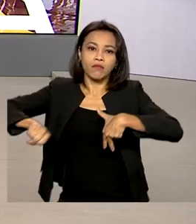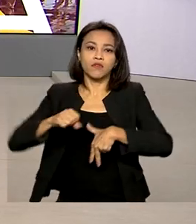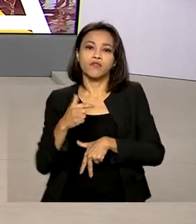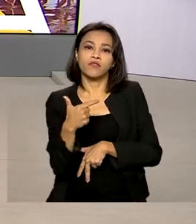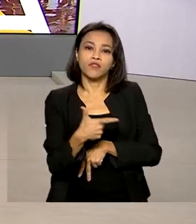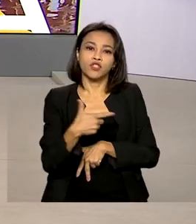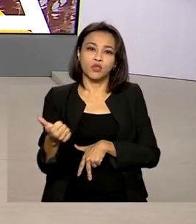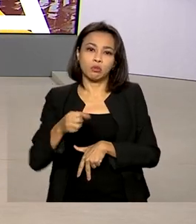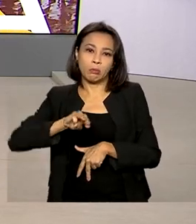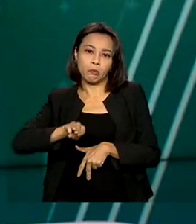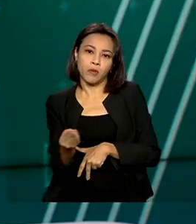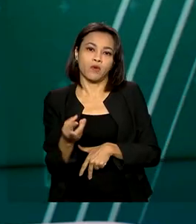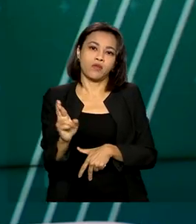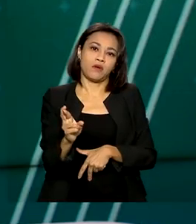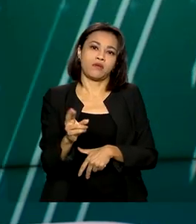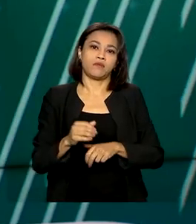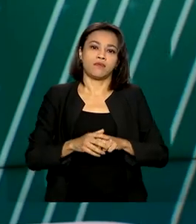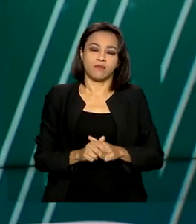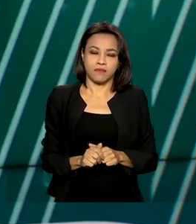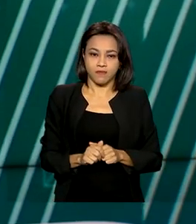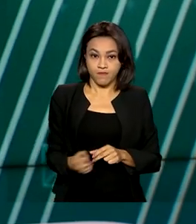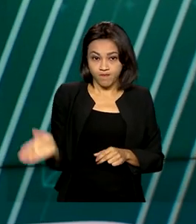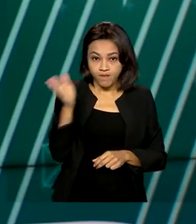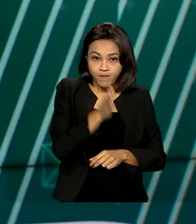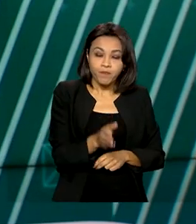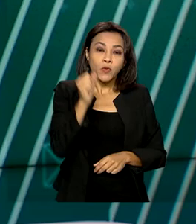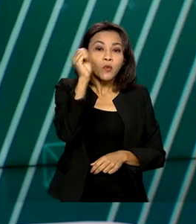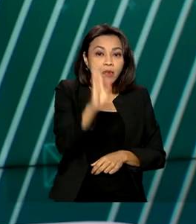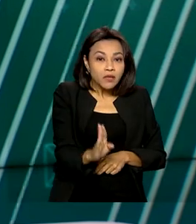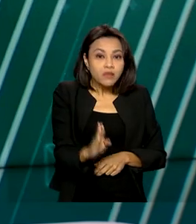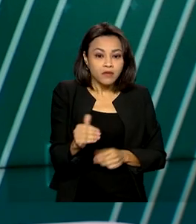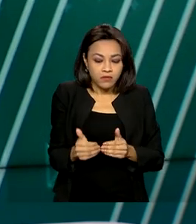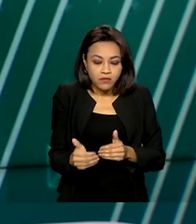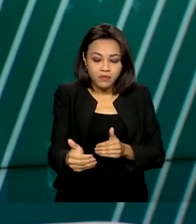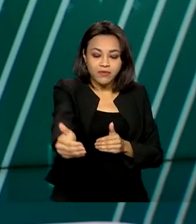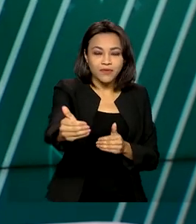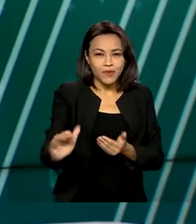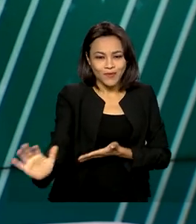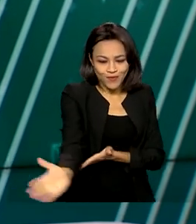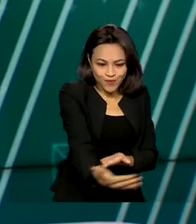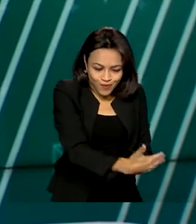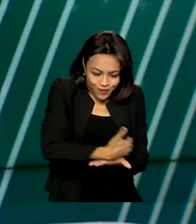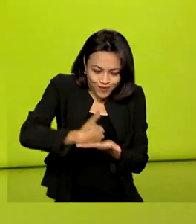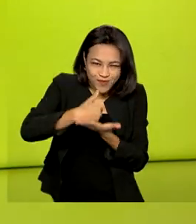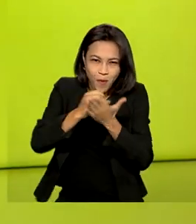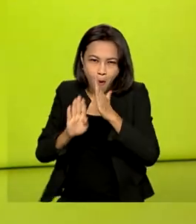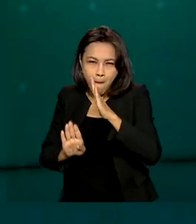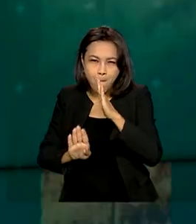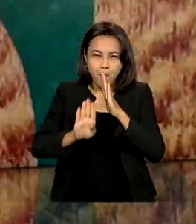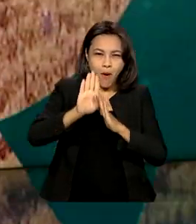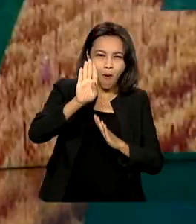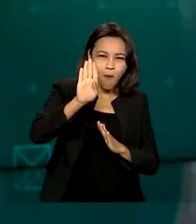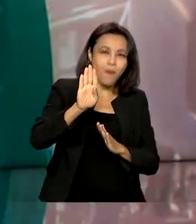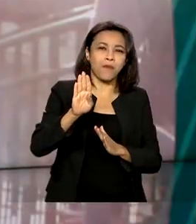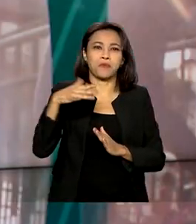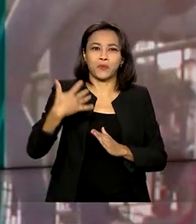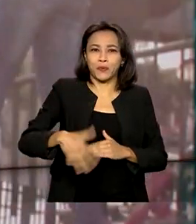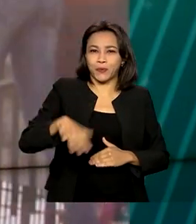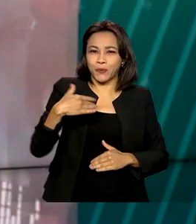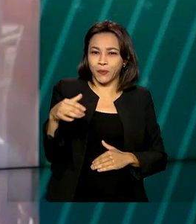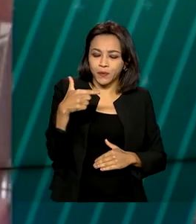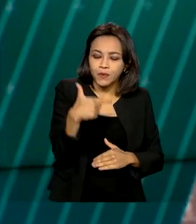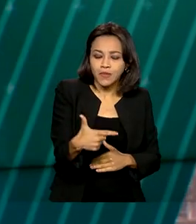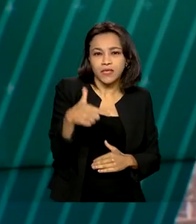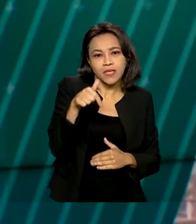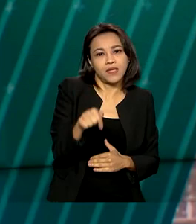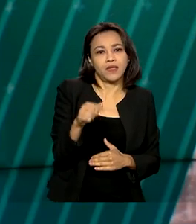de reais. O Brasil deverá colher este ano uma safra recorde de mais de 271 milhões